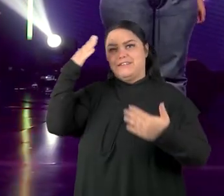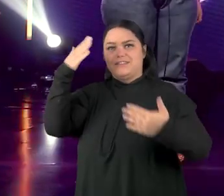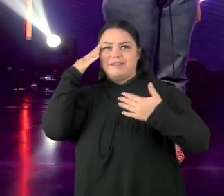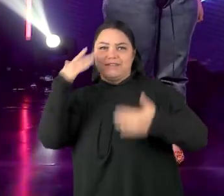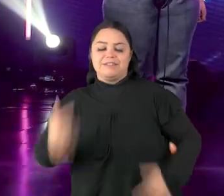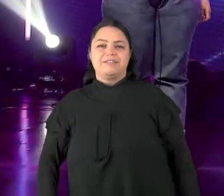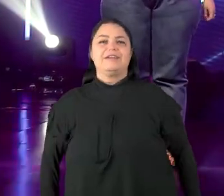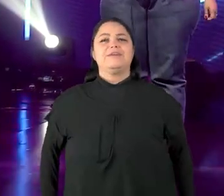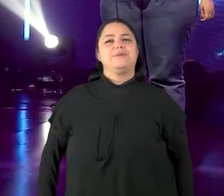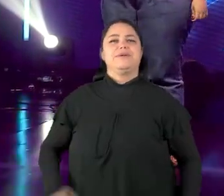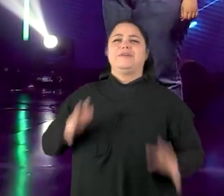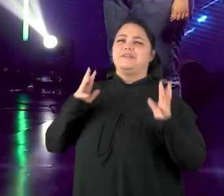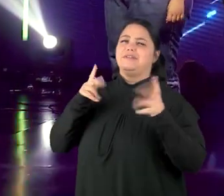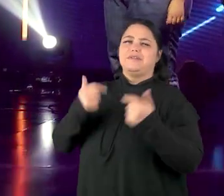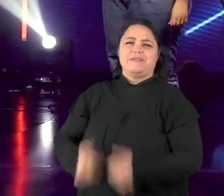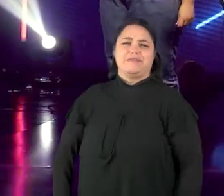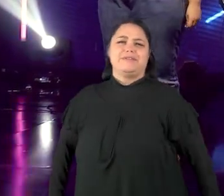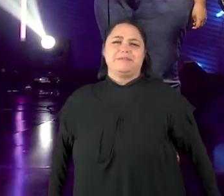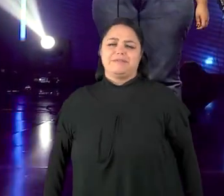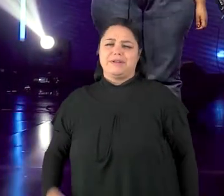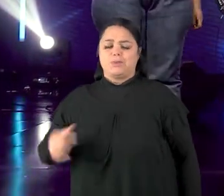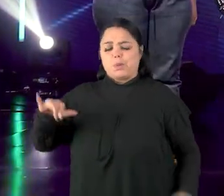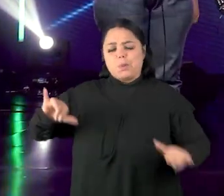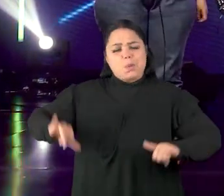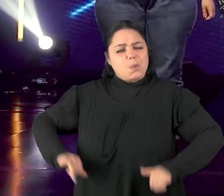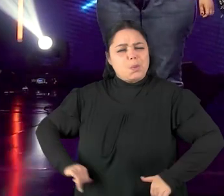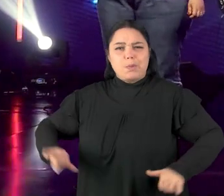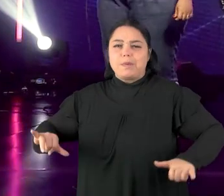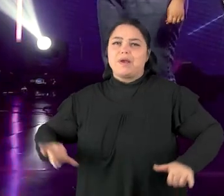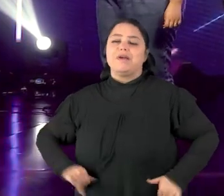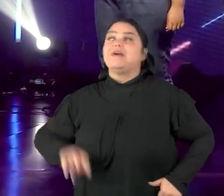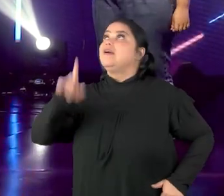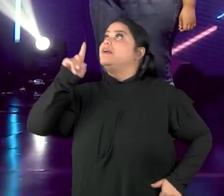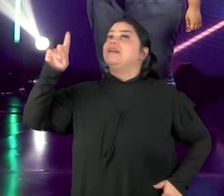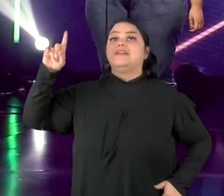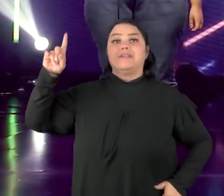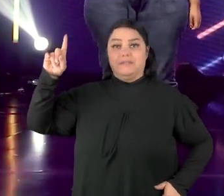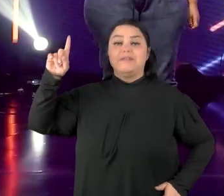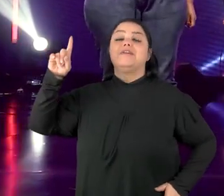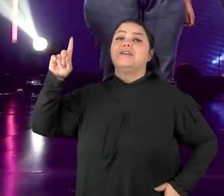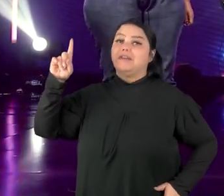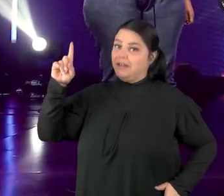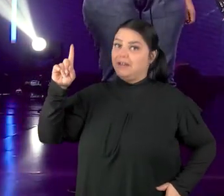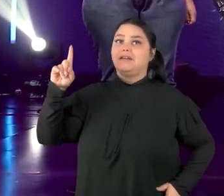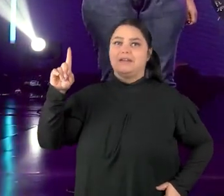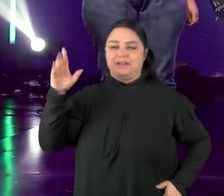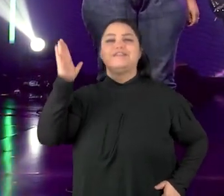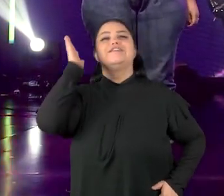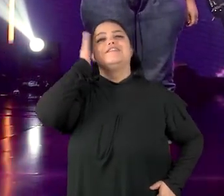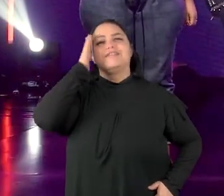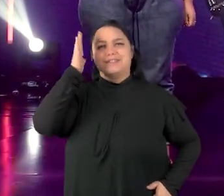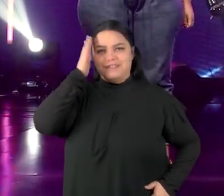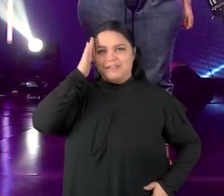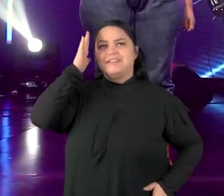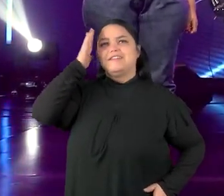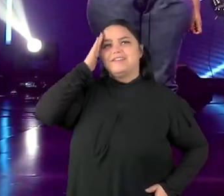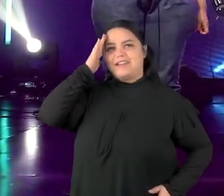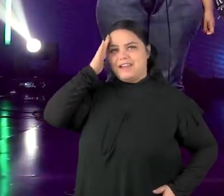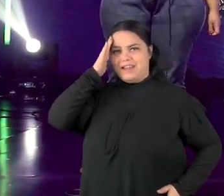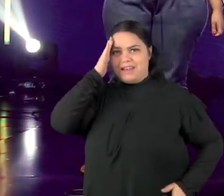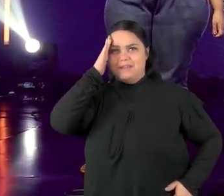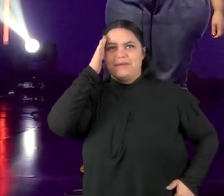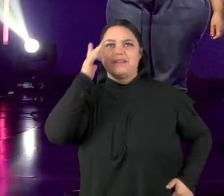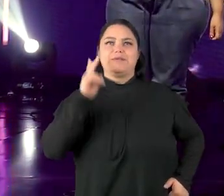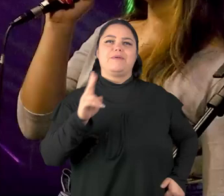E mesmo quando estou sofrendo, com Deus então vou entendendo. E